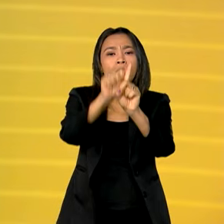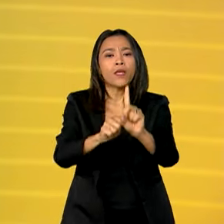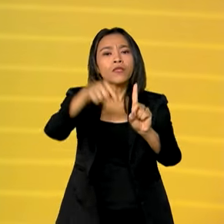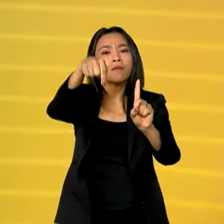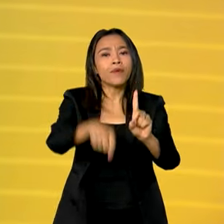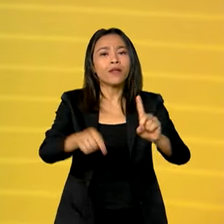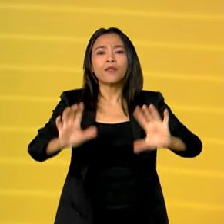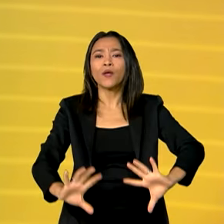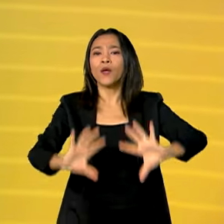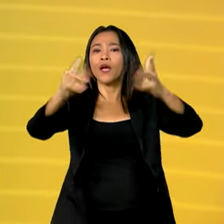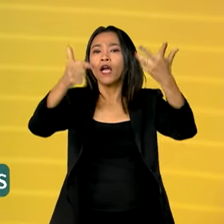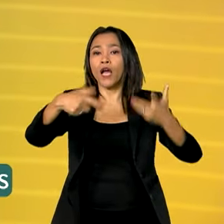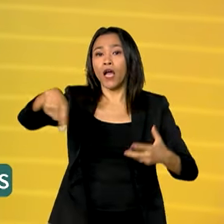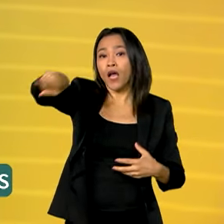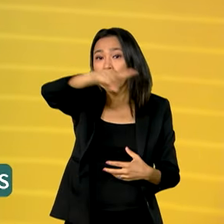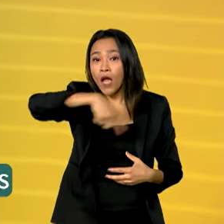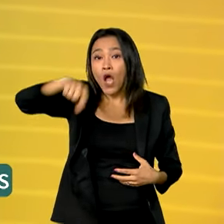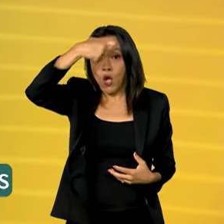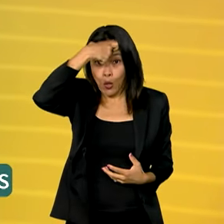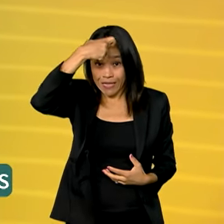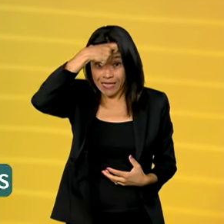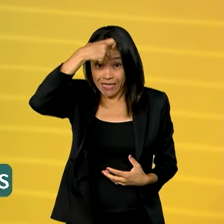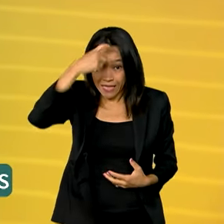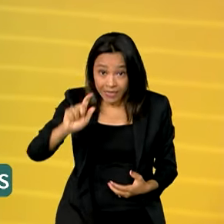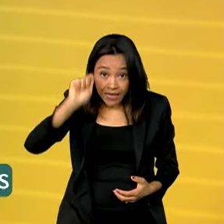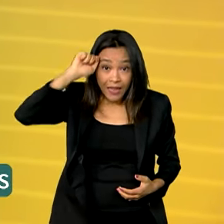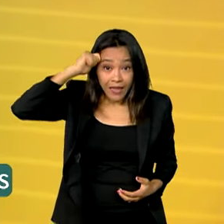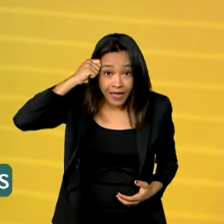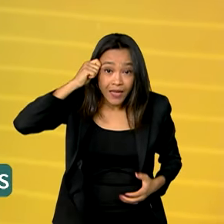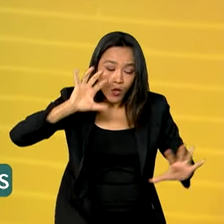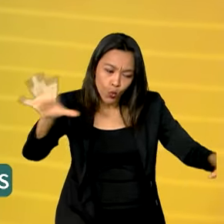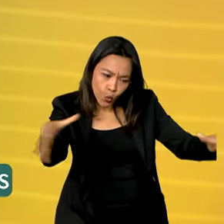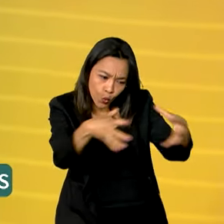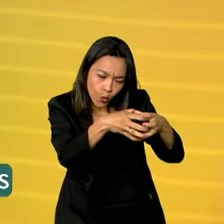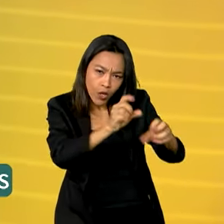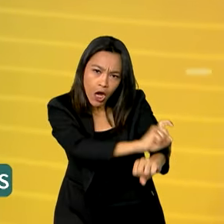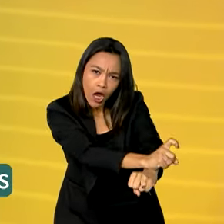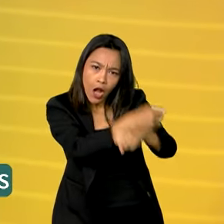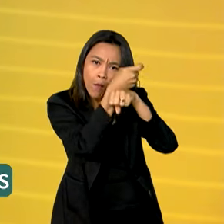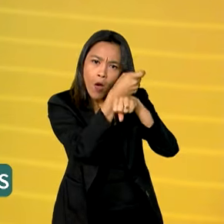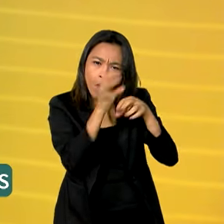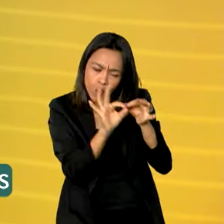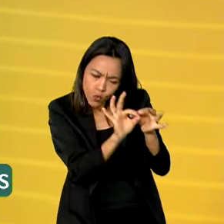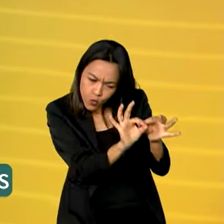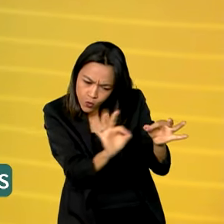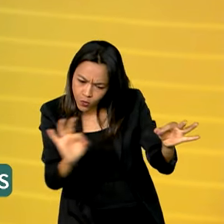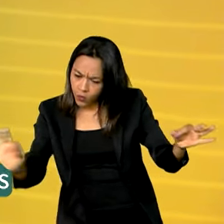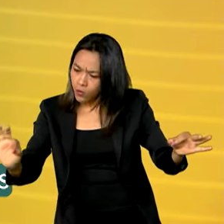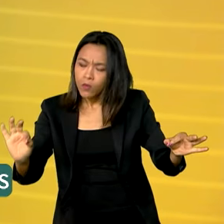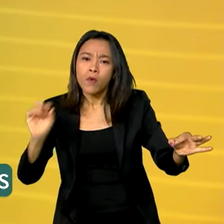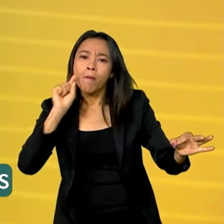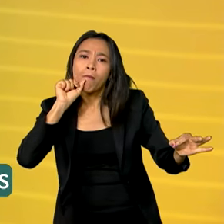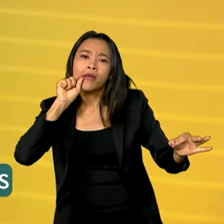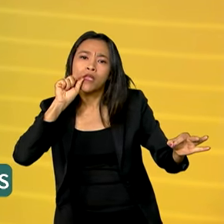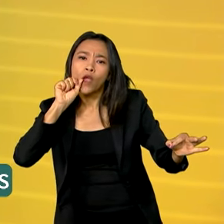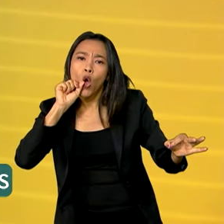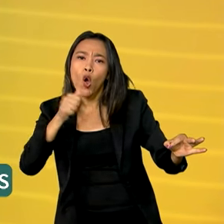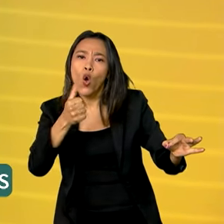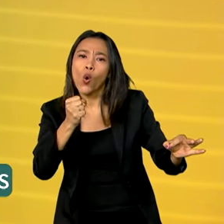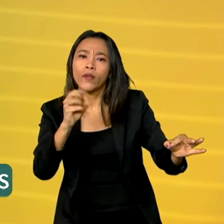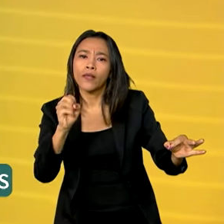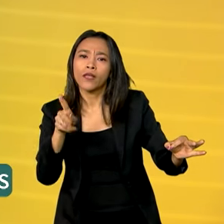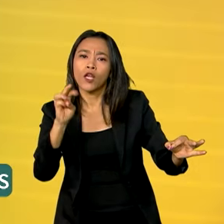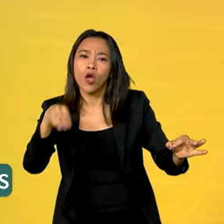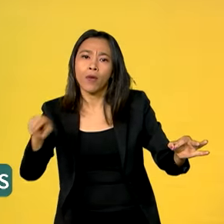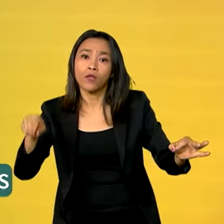comemora o Dia da Consciência Negra, uma comunidade quilombola a cerca de 80 quilômetros de Maceió, em Alagoas, recebeu